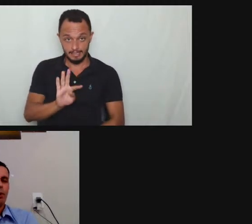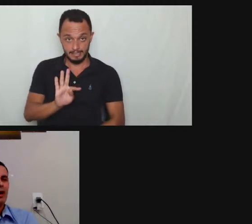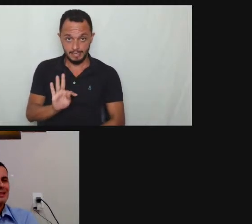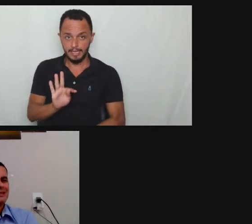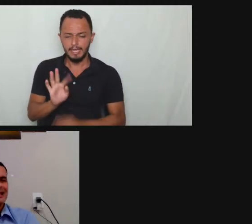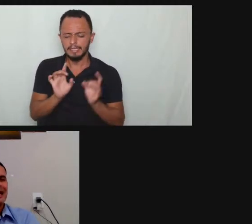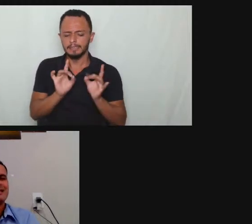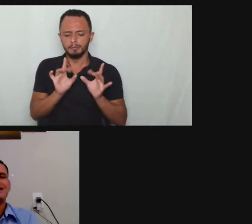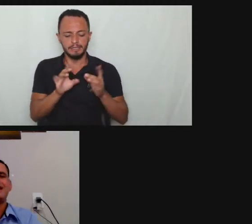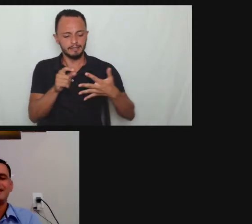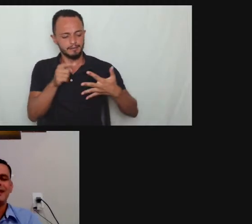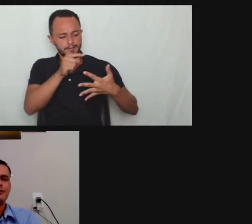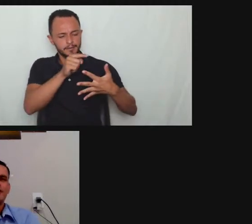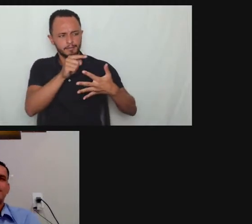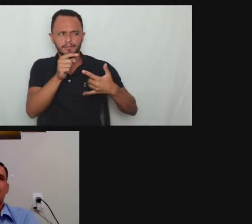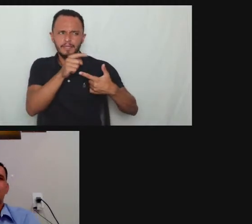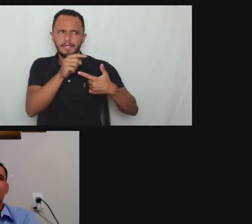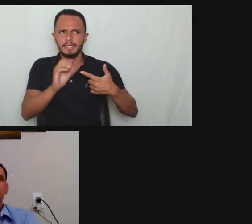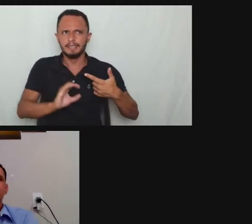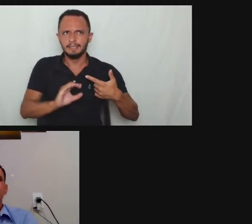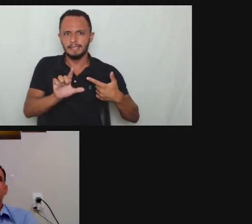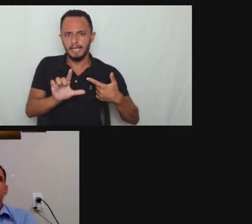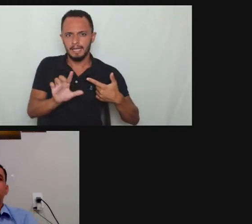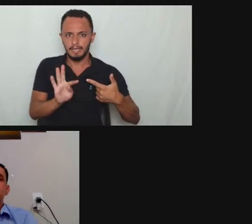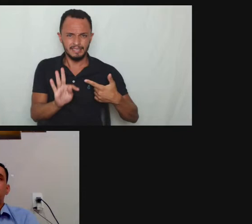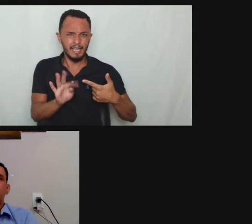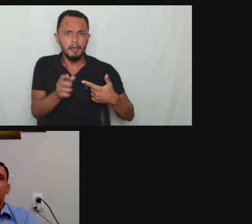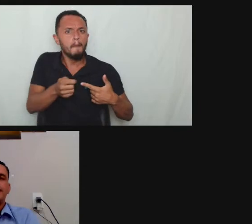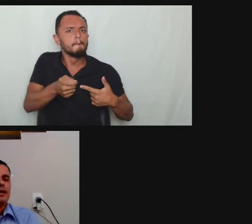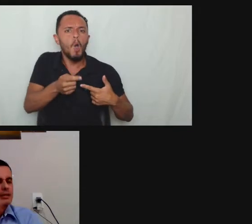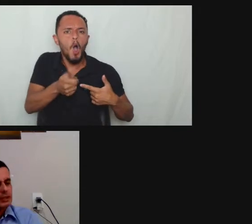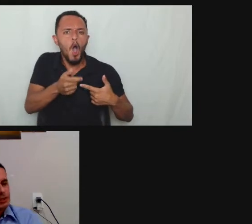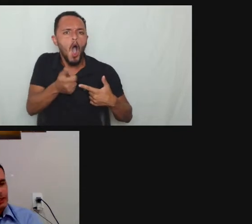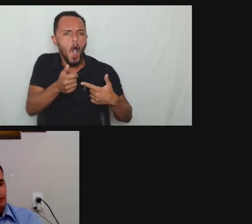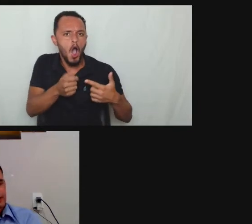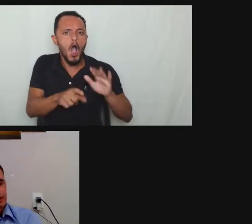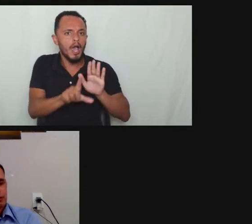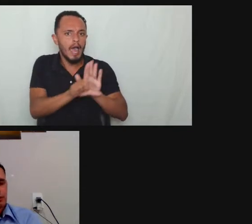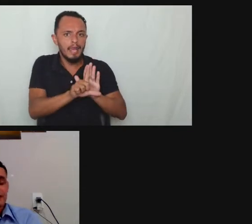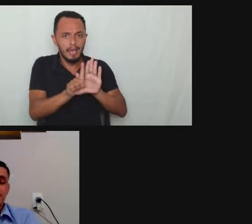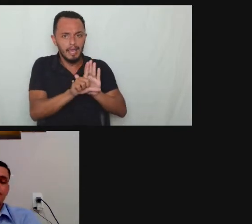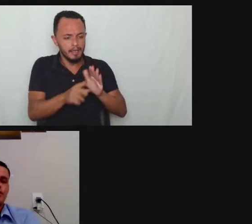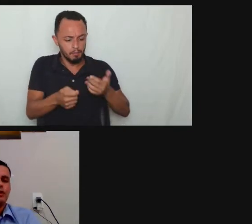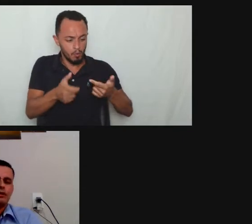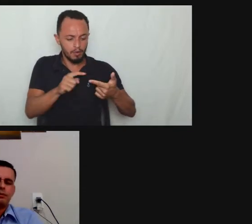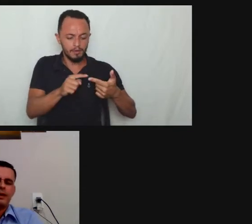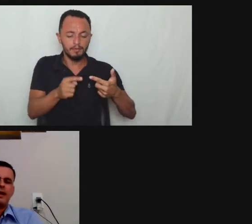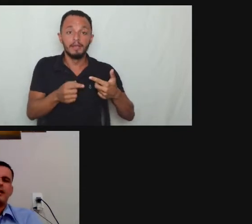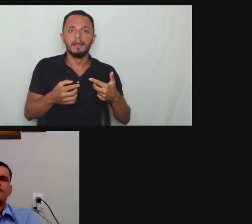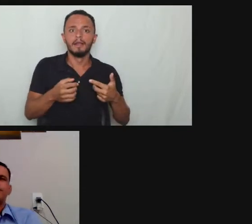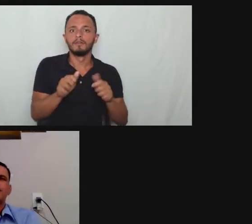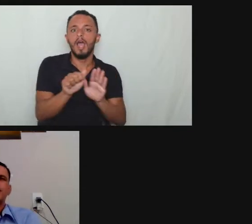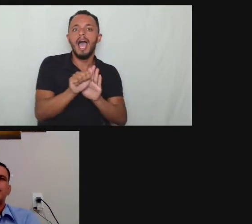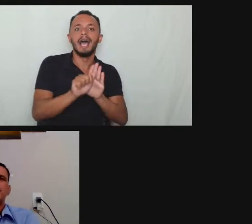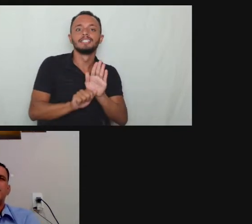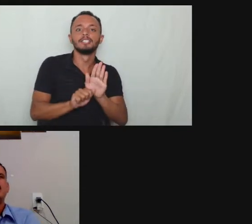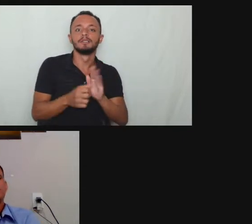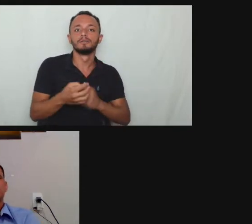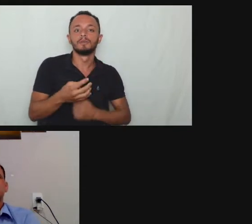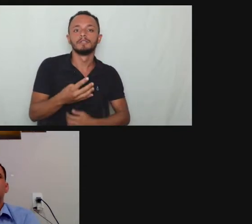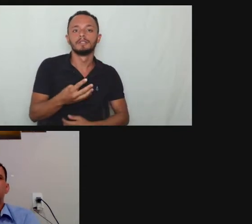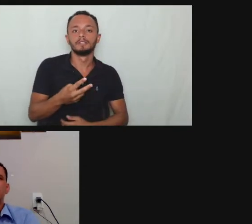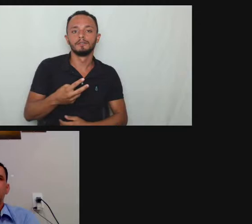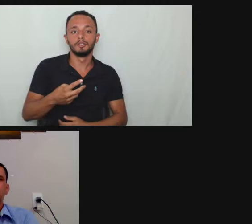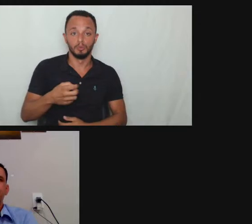deficiência são poucas na CLT especificamente mas que eu acho bem interessante falar no artigo 428 parágrafo